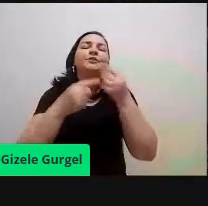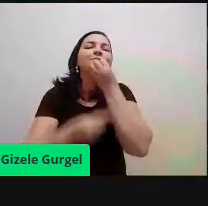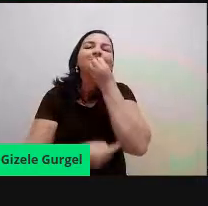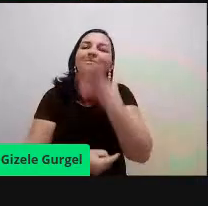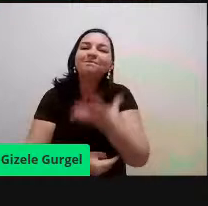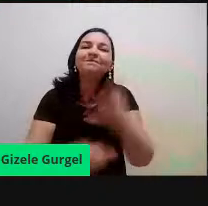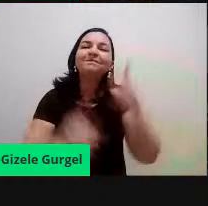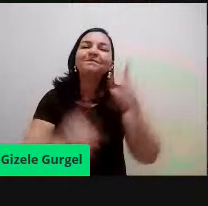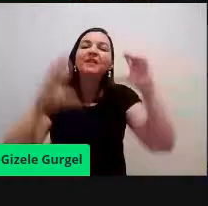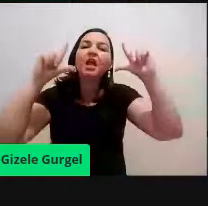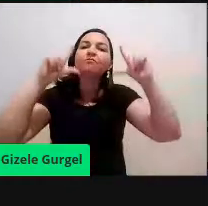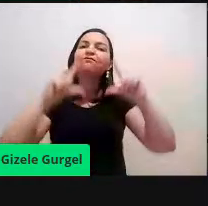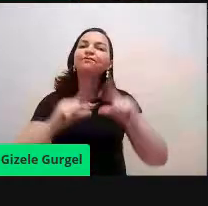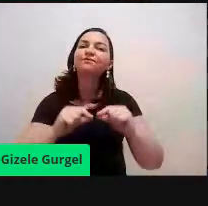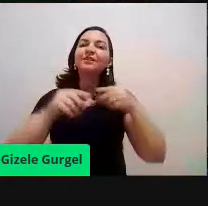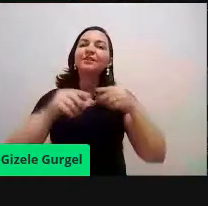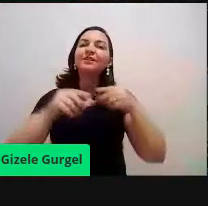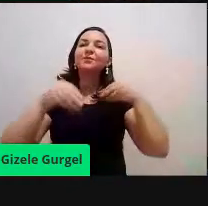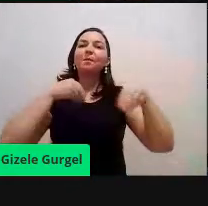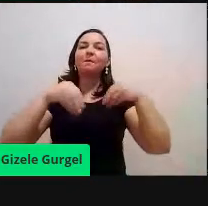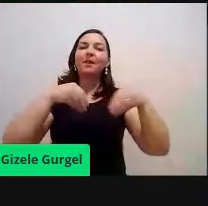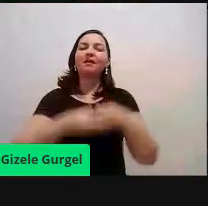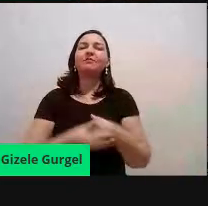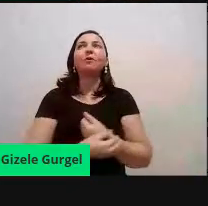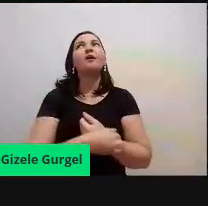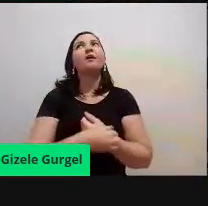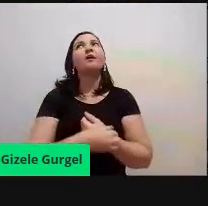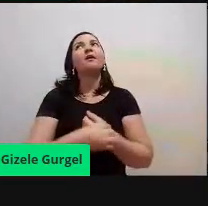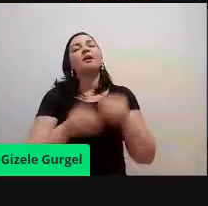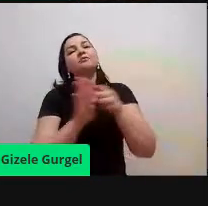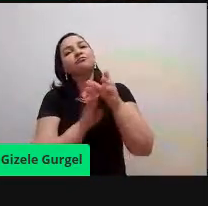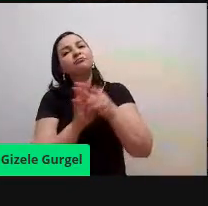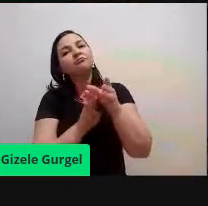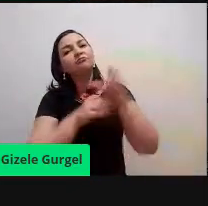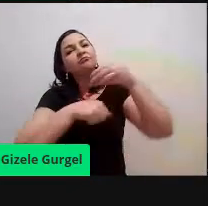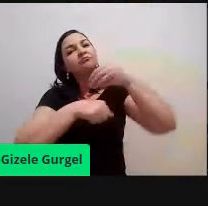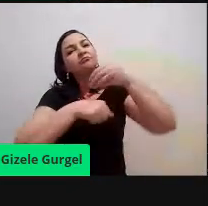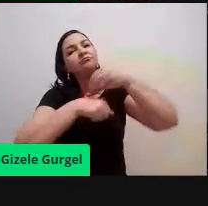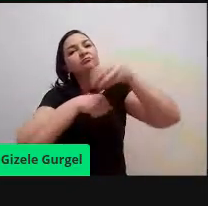redução do plástico. Então, nós damos dicas como pode ser essa substituição.